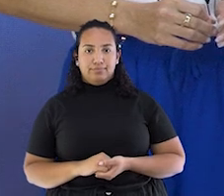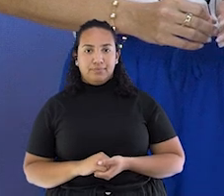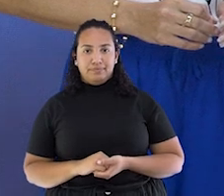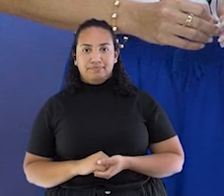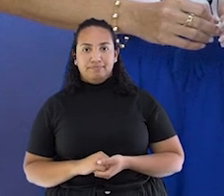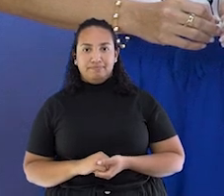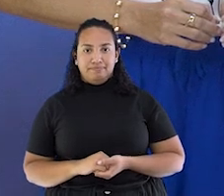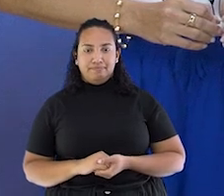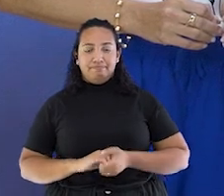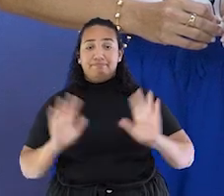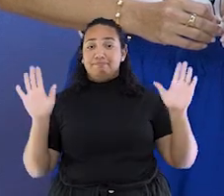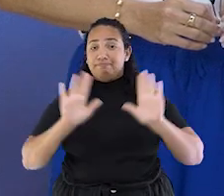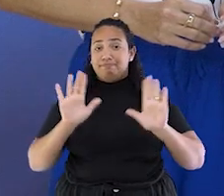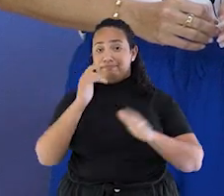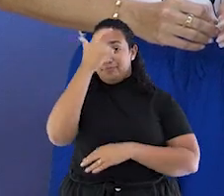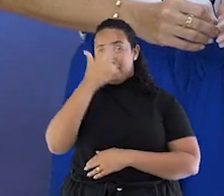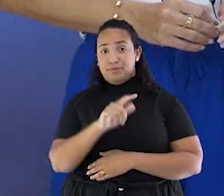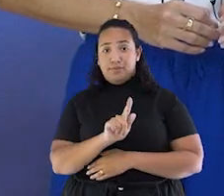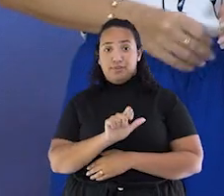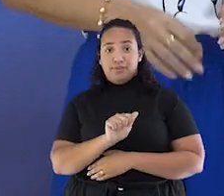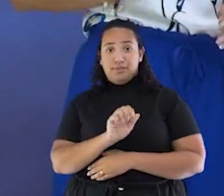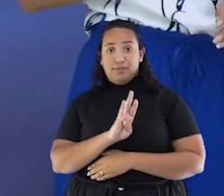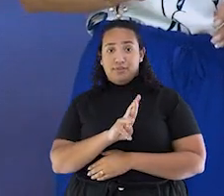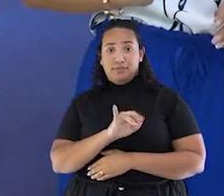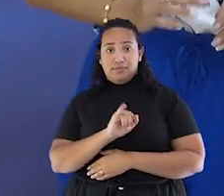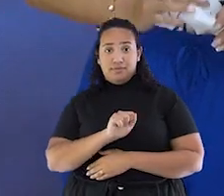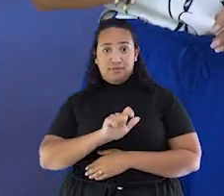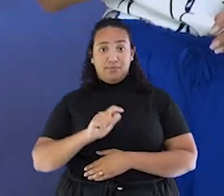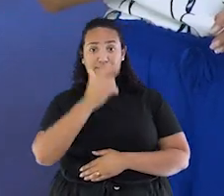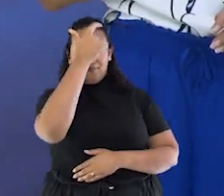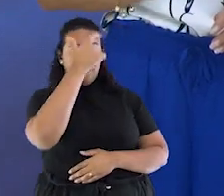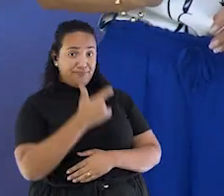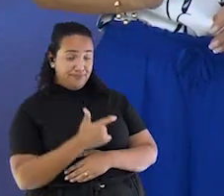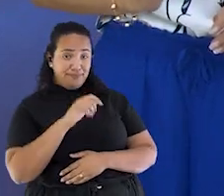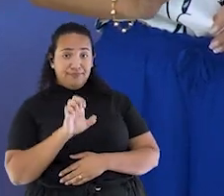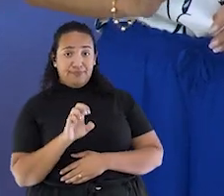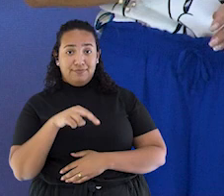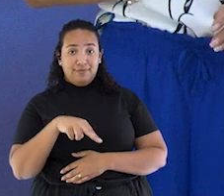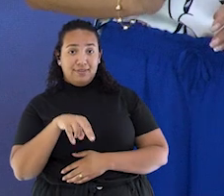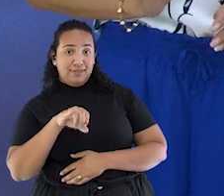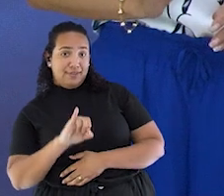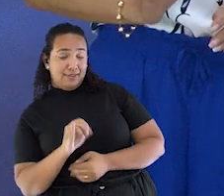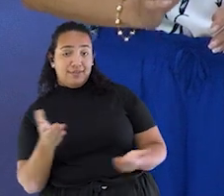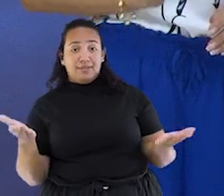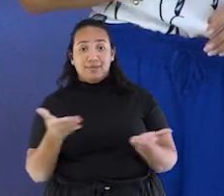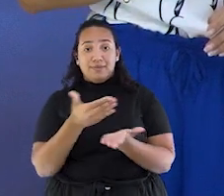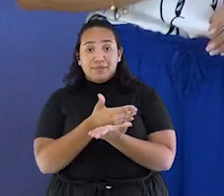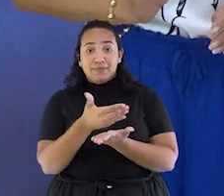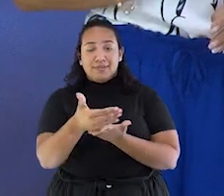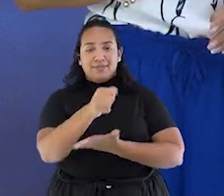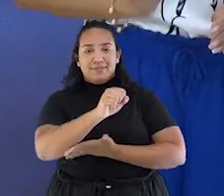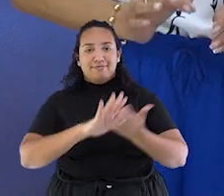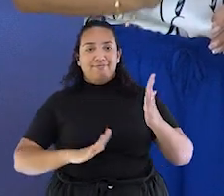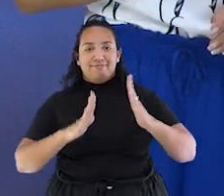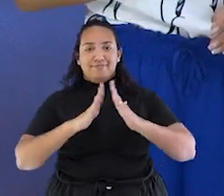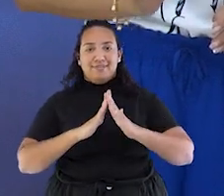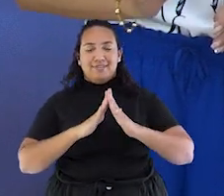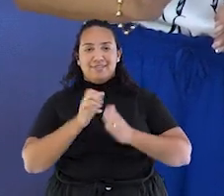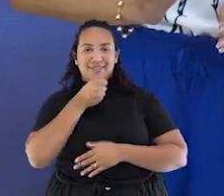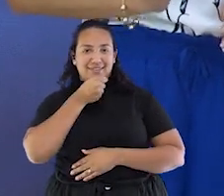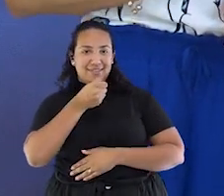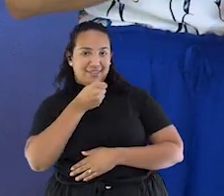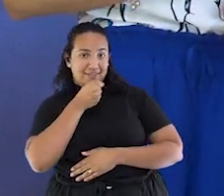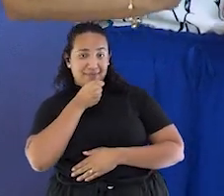Olá, eu sou o Gabriel Jesus e eu sou Eni Alves e está no ar o Dever em Casa